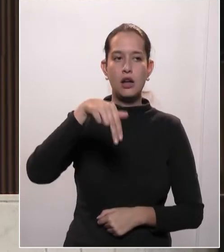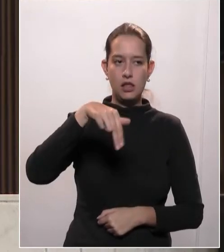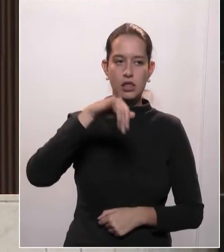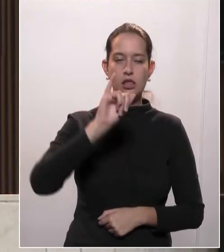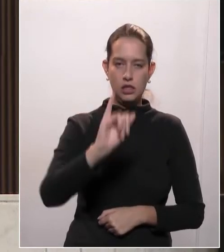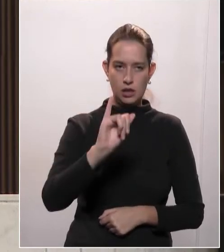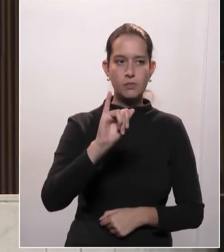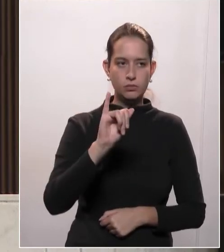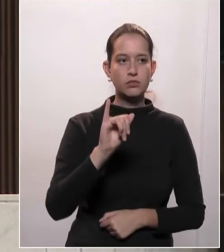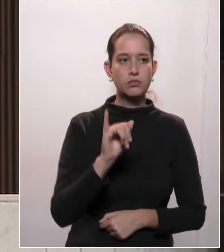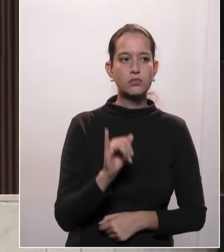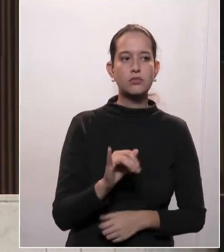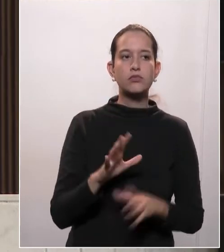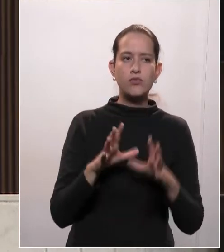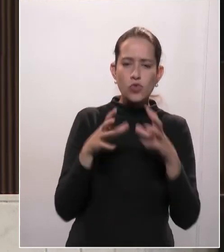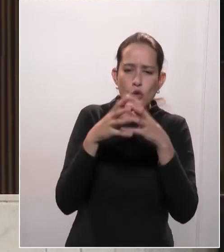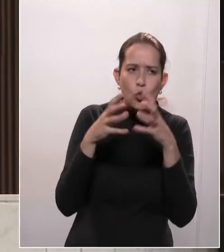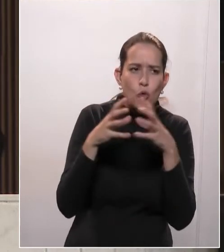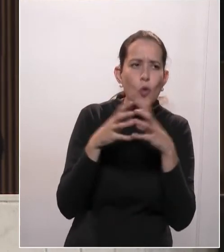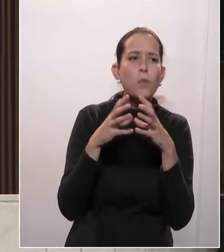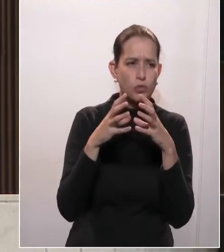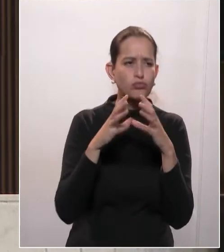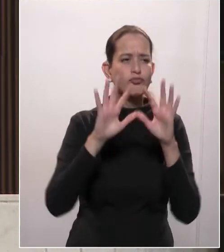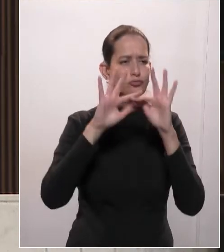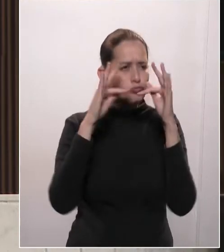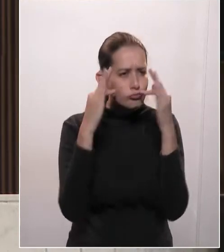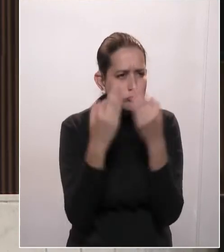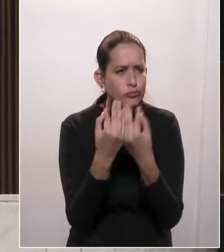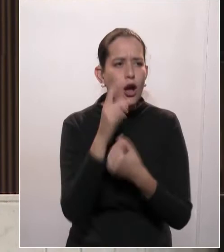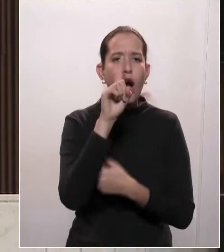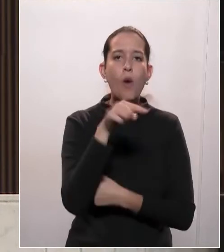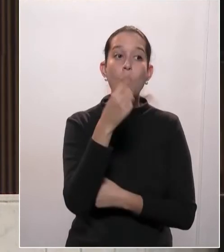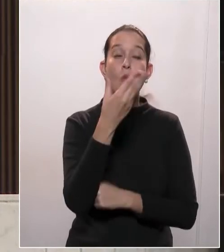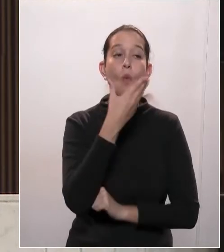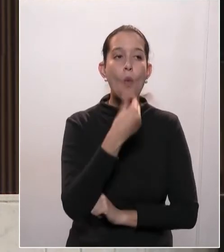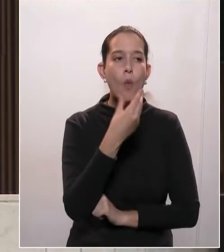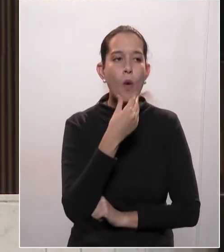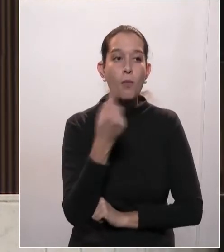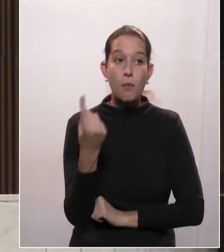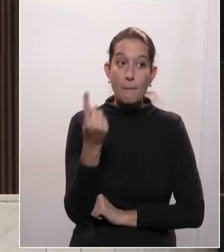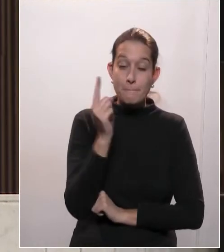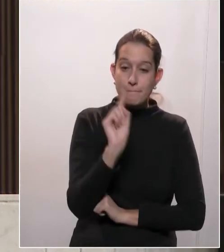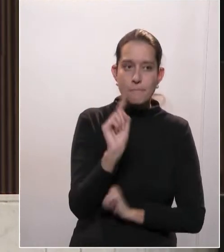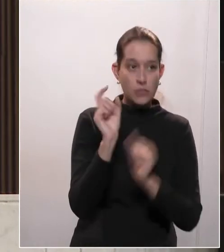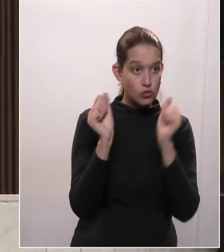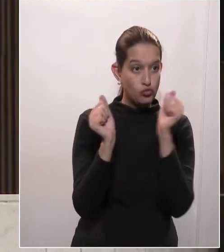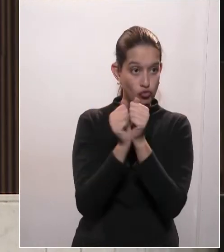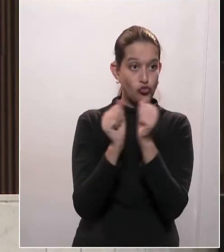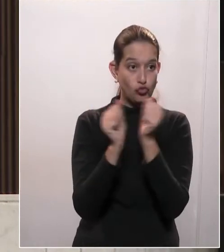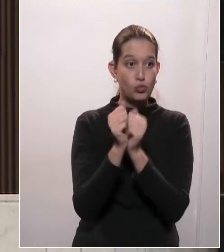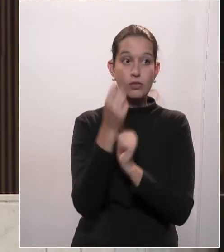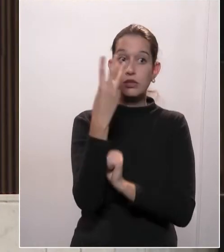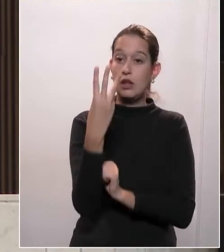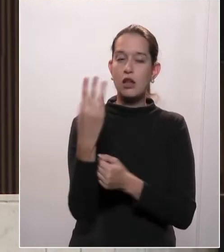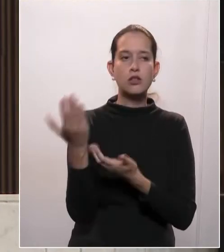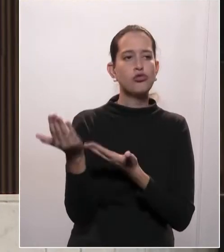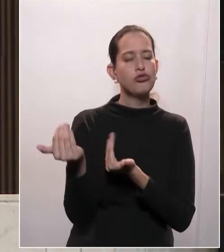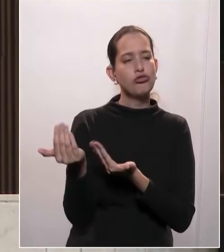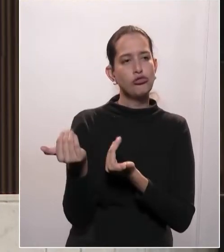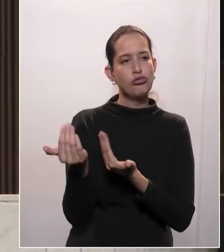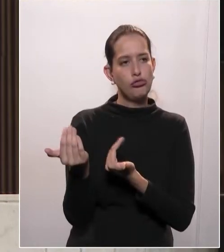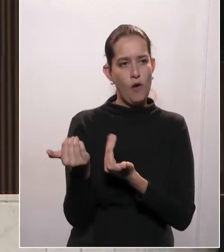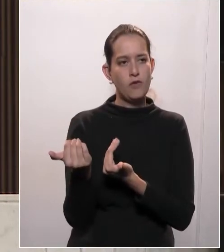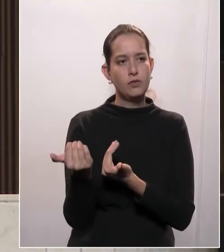O Virgínio estava com mais três jovens da